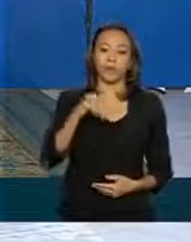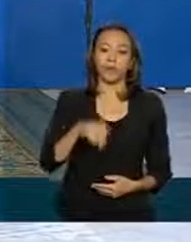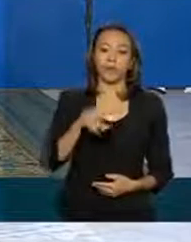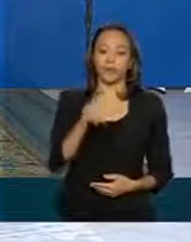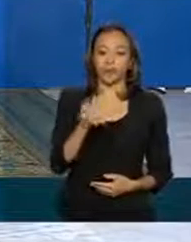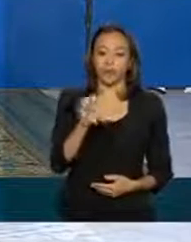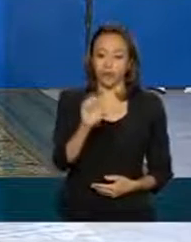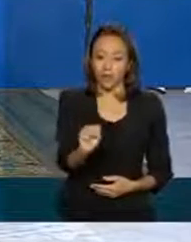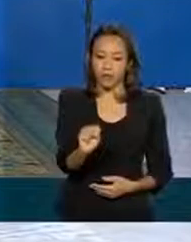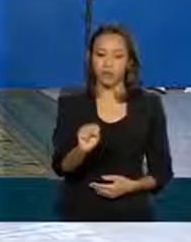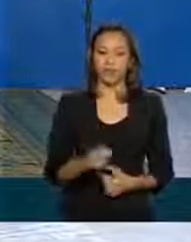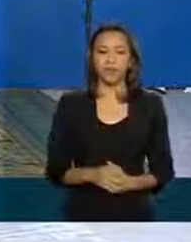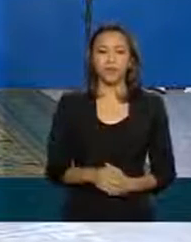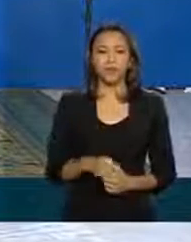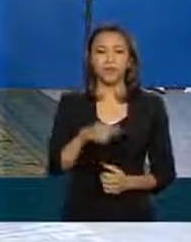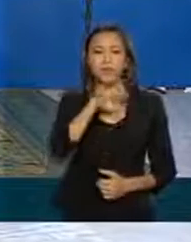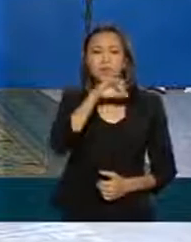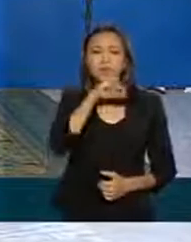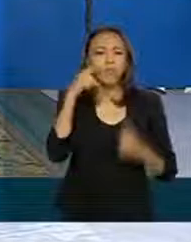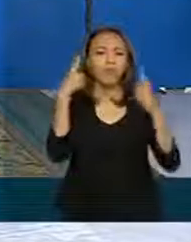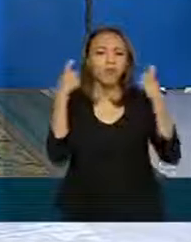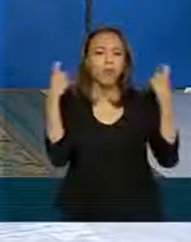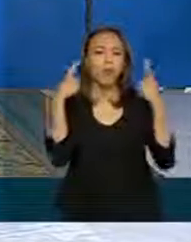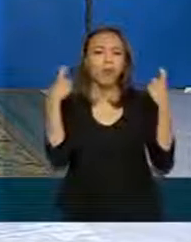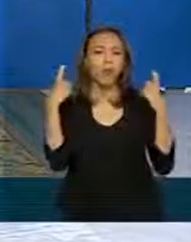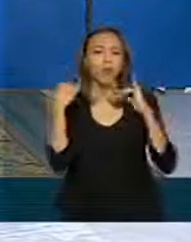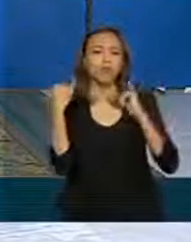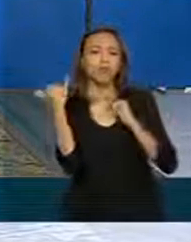O som está ruim? Tá, vamos ver.